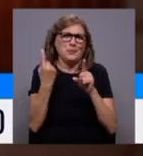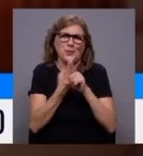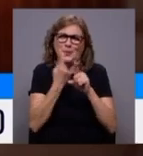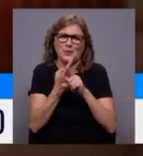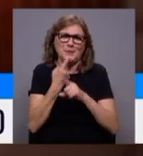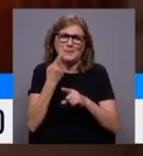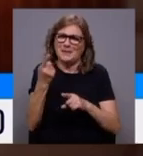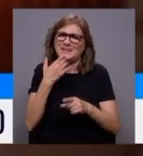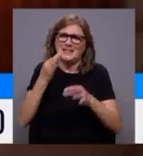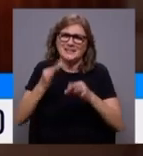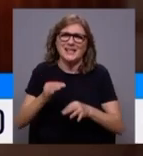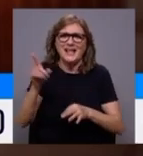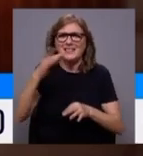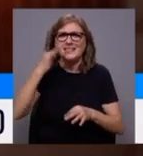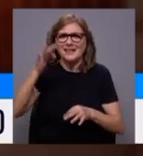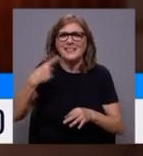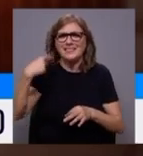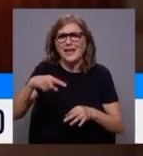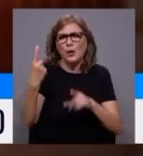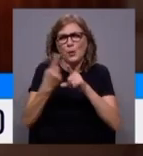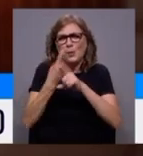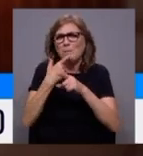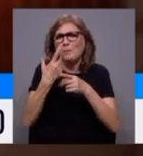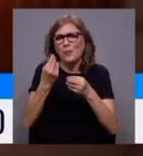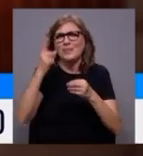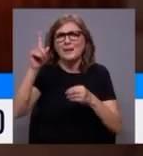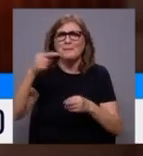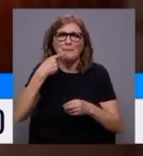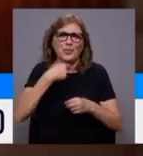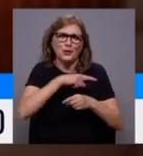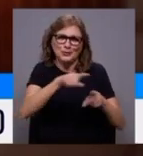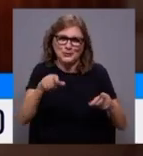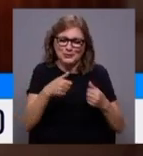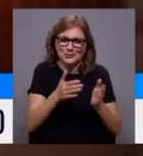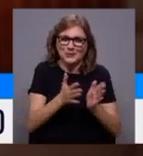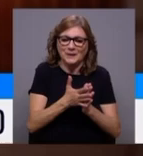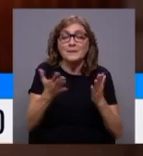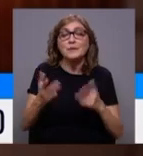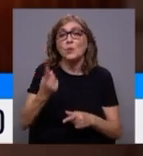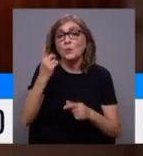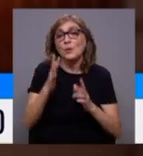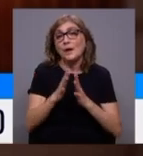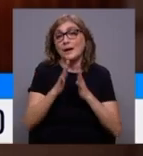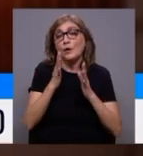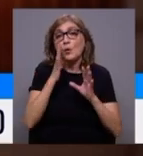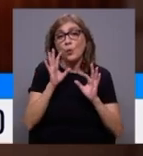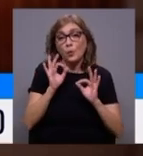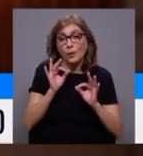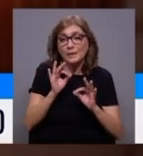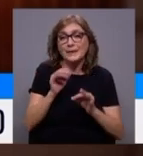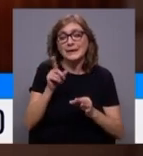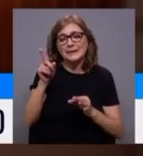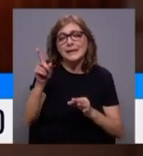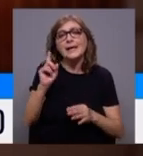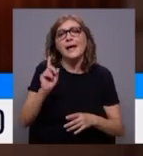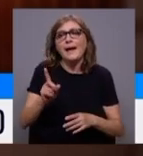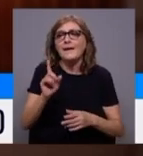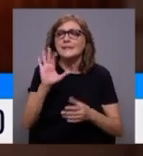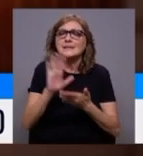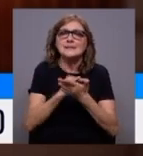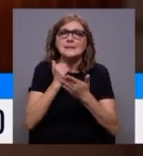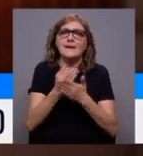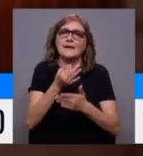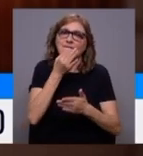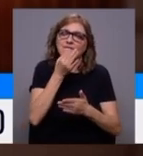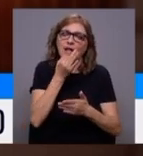dizer e ele seguramente também teria sempre muito para lhe dizer. Um dos grandes cuidados de José Saramago era sempre falar com